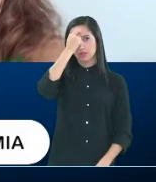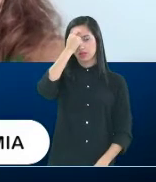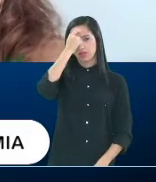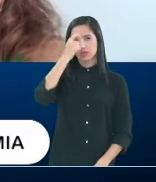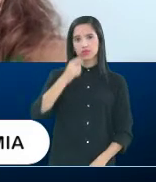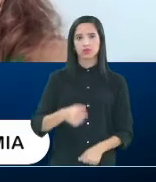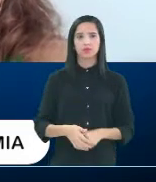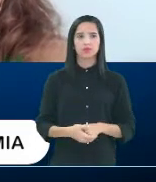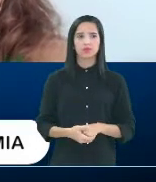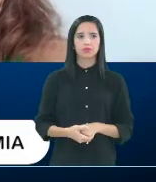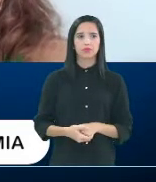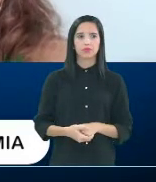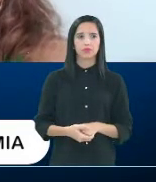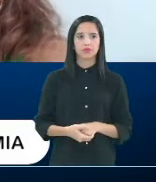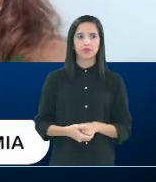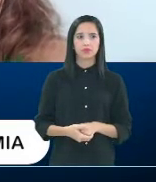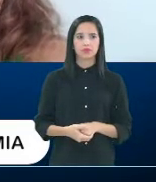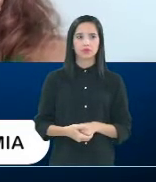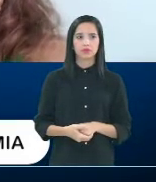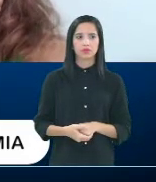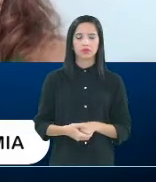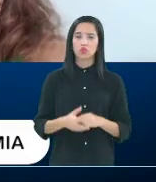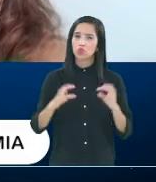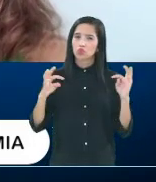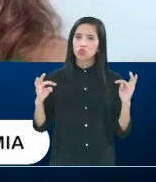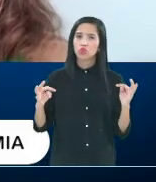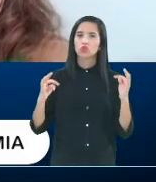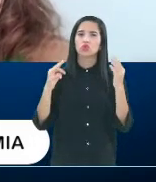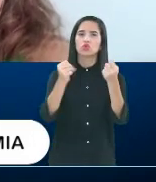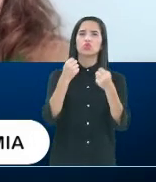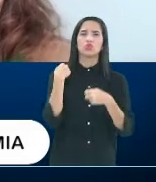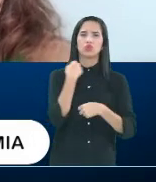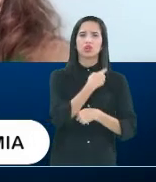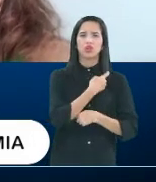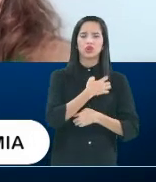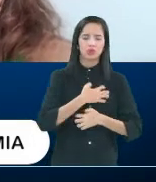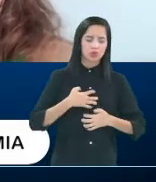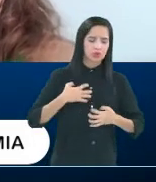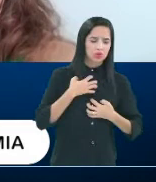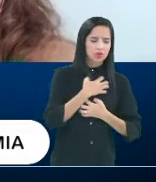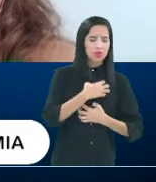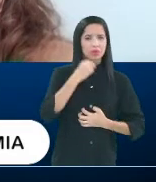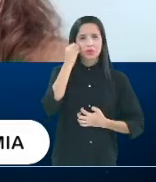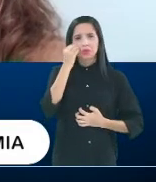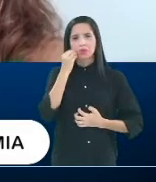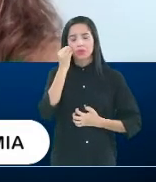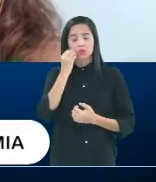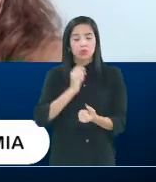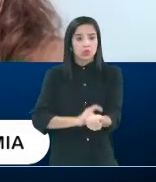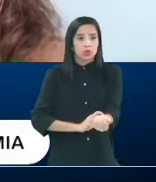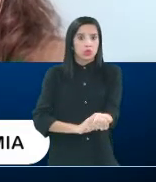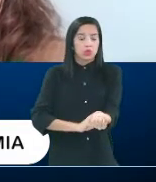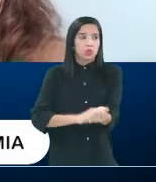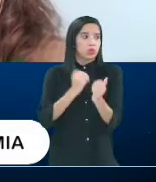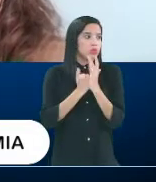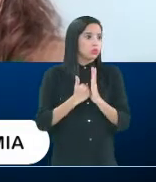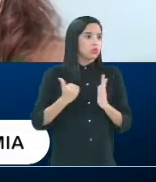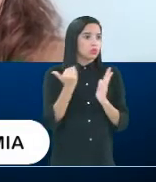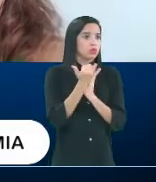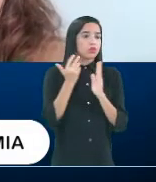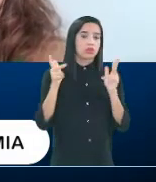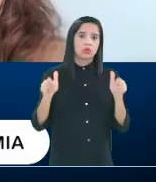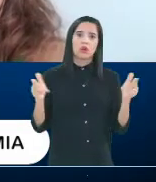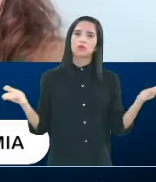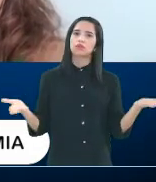momentos que a gente vive de estresse, de estresse extremo, como é esse que a gente está vivendo